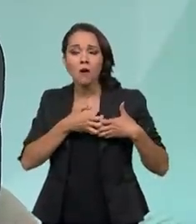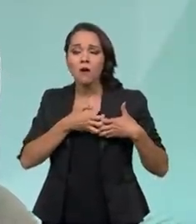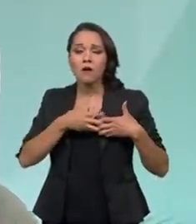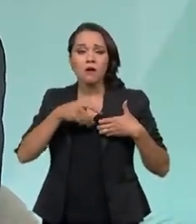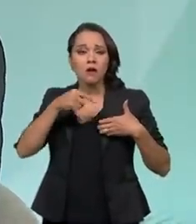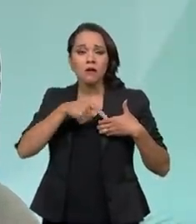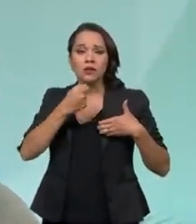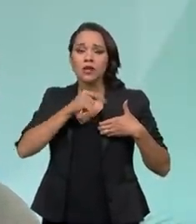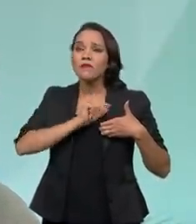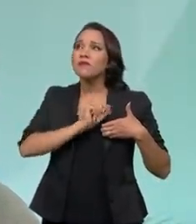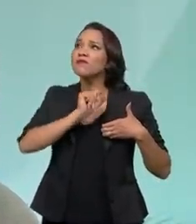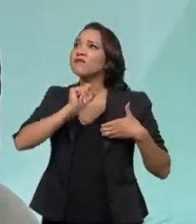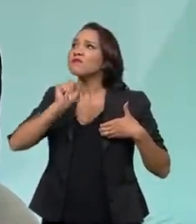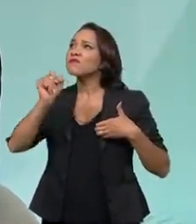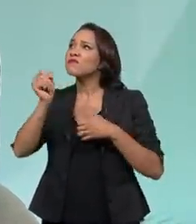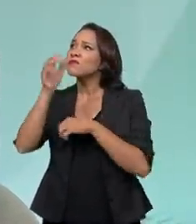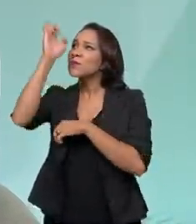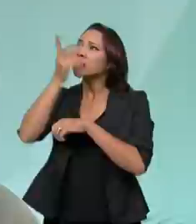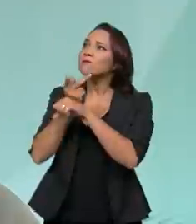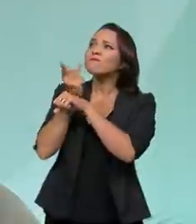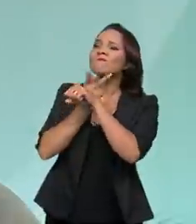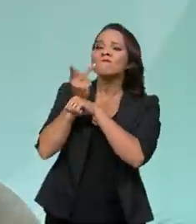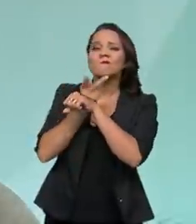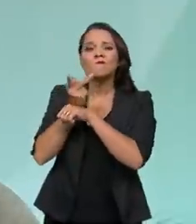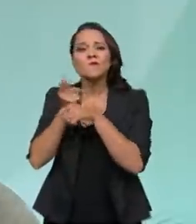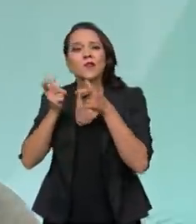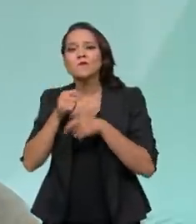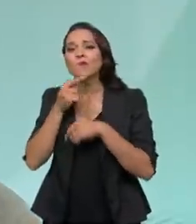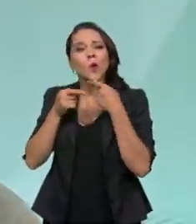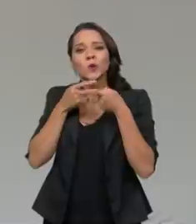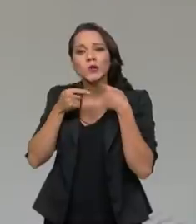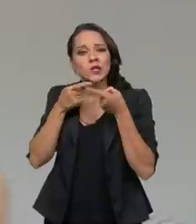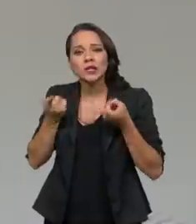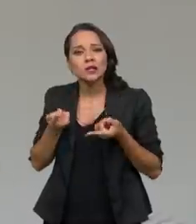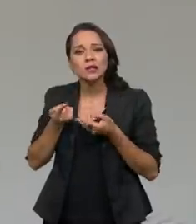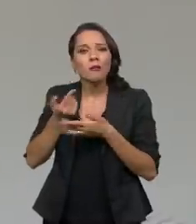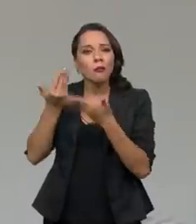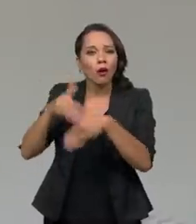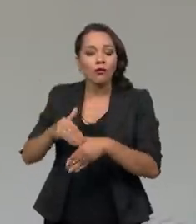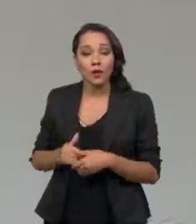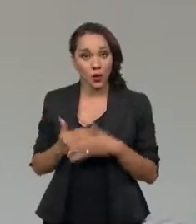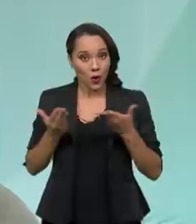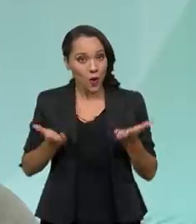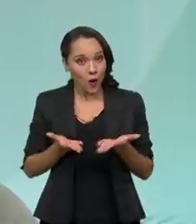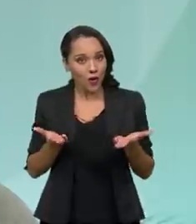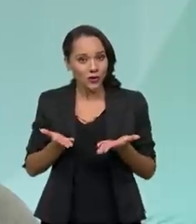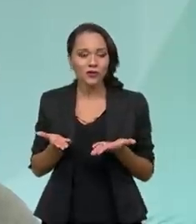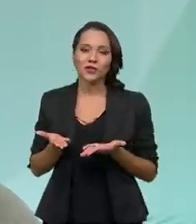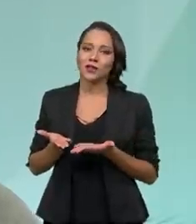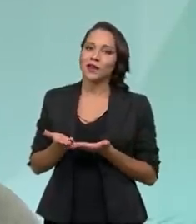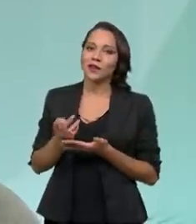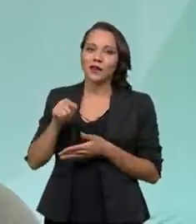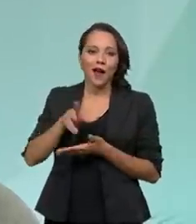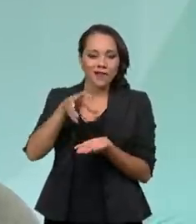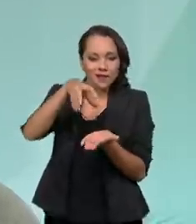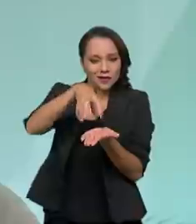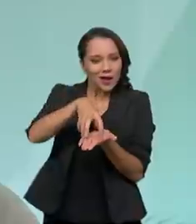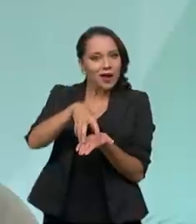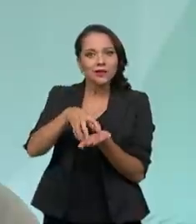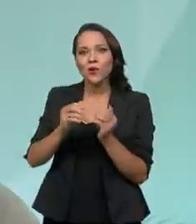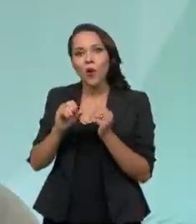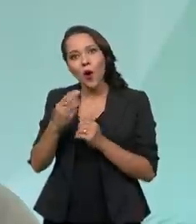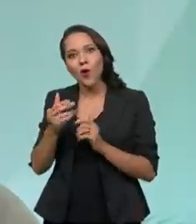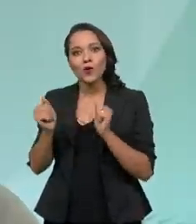que sair pelo Brasil afora para procurar um lugar e muitas vezes não conseguia fazer essa prova. Hoje, da sua sede, ou junto,